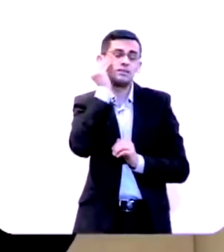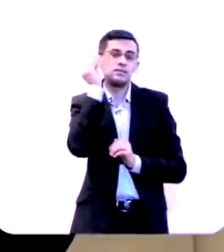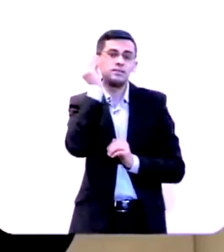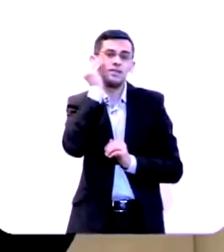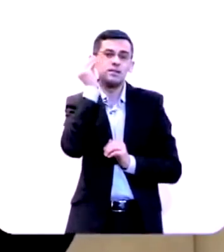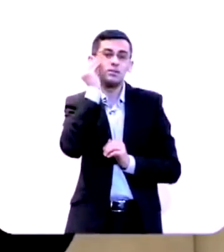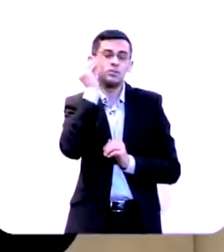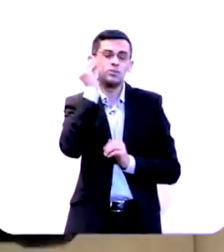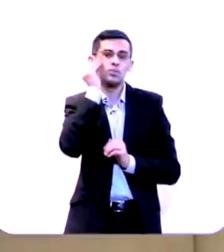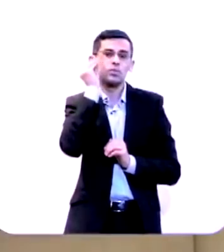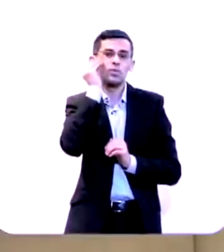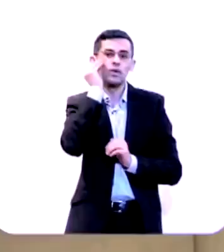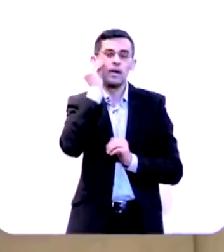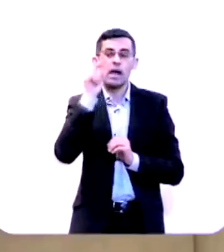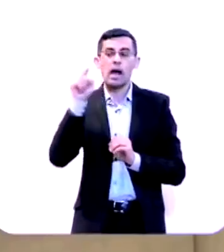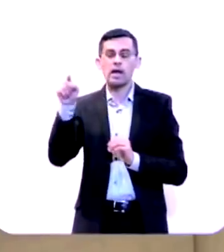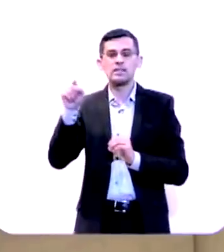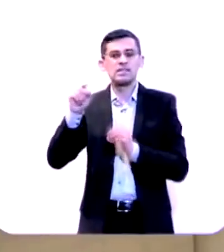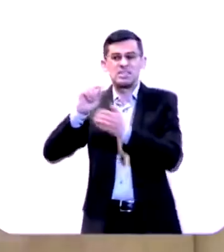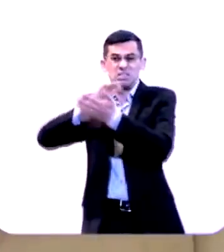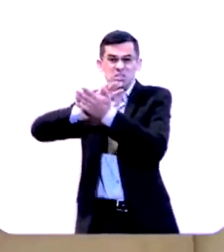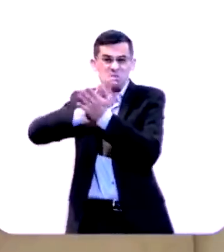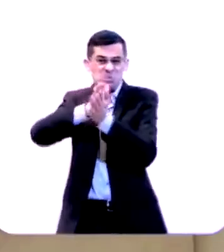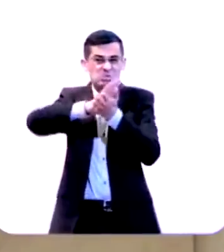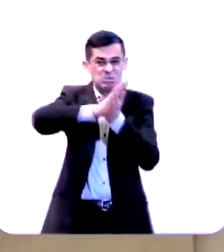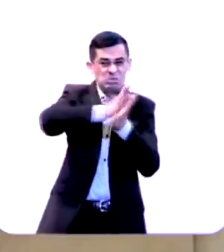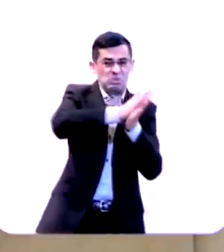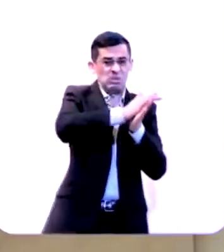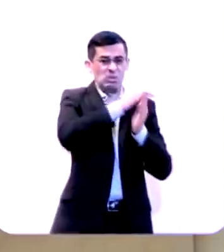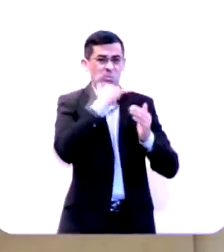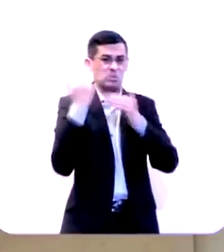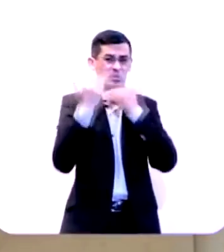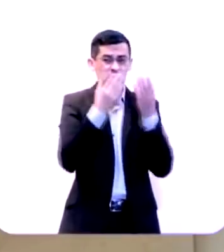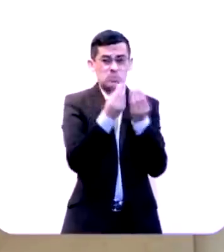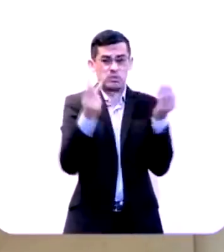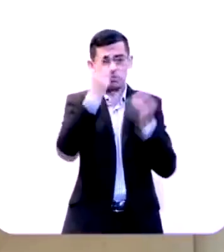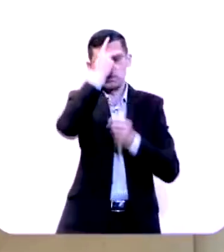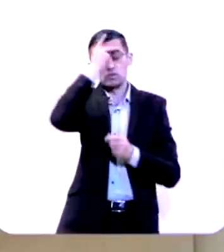que aquele genocídio não acontecesse,